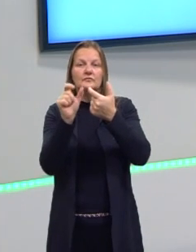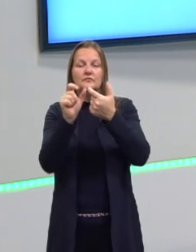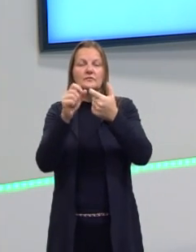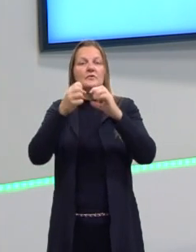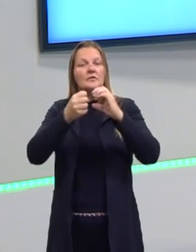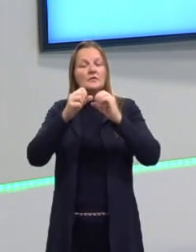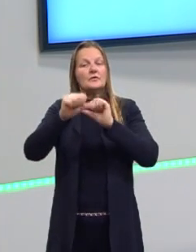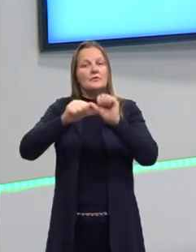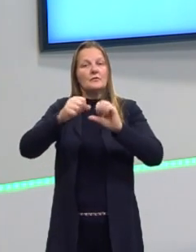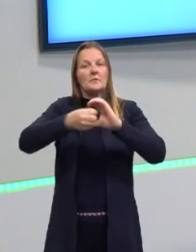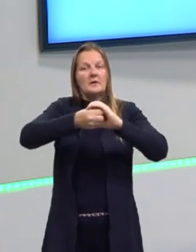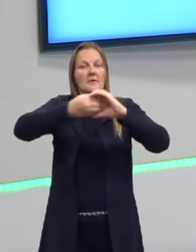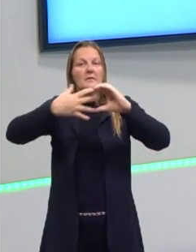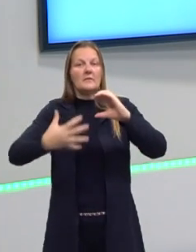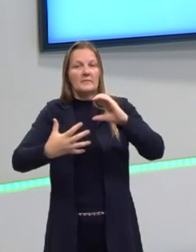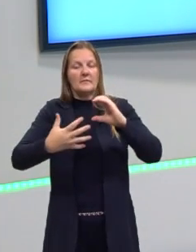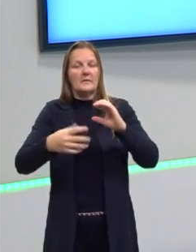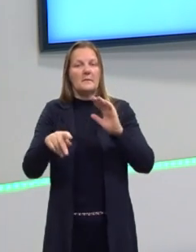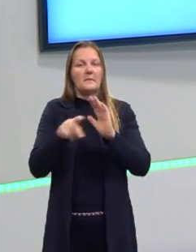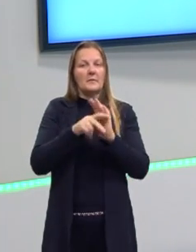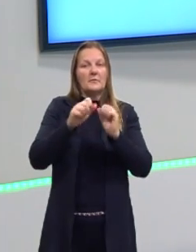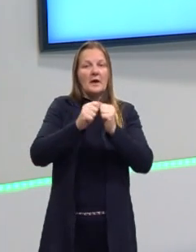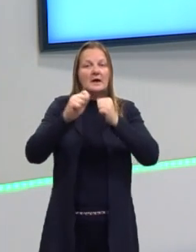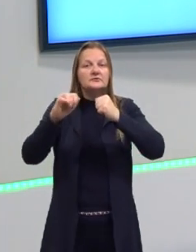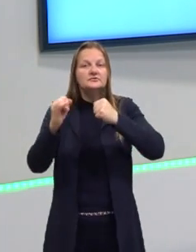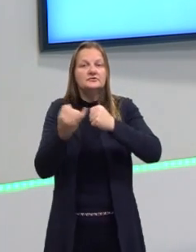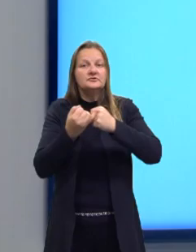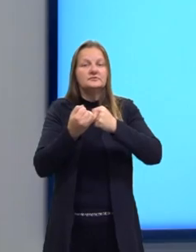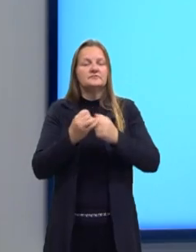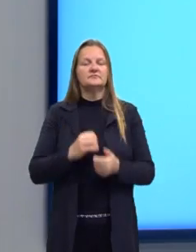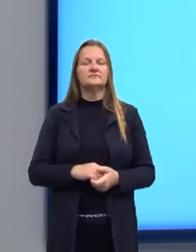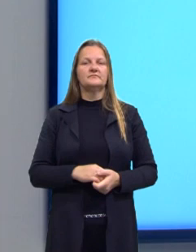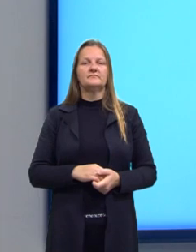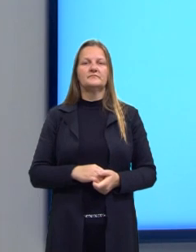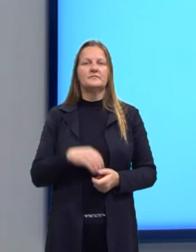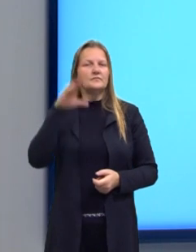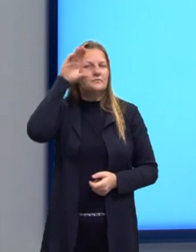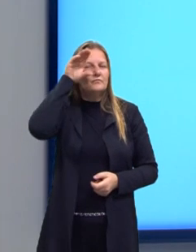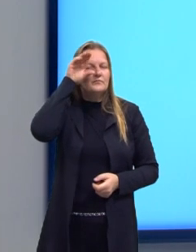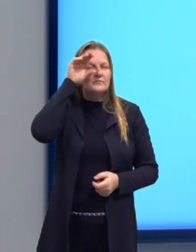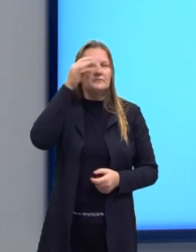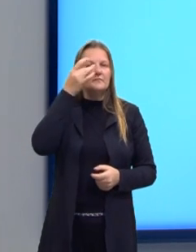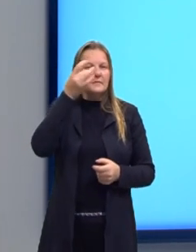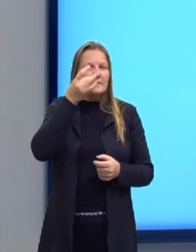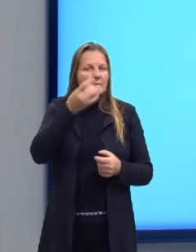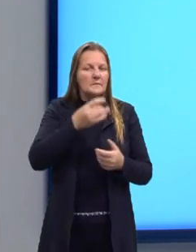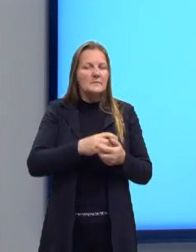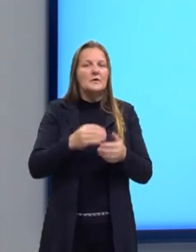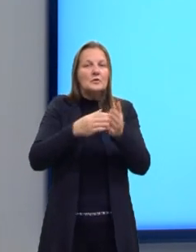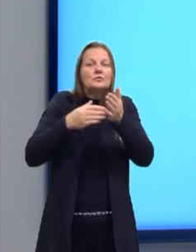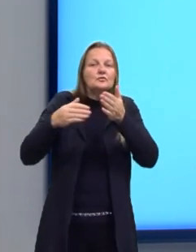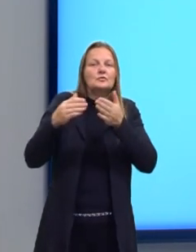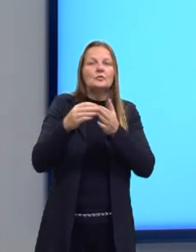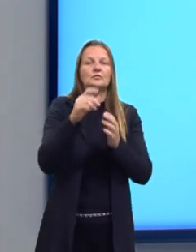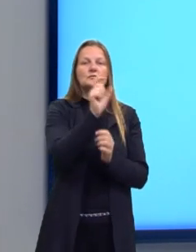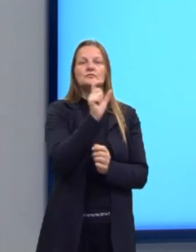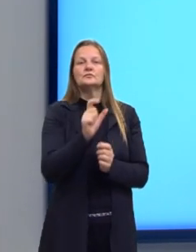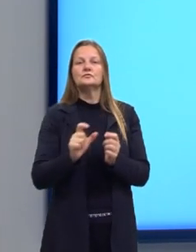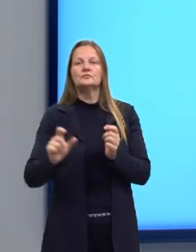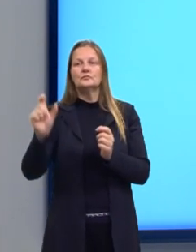adjetivo, tá? Então, aqui depois vocês observem bem todas essas outras